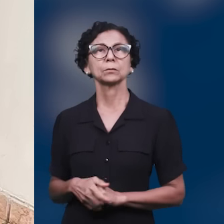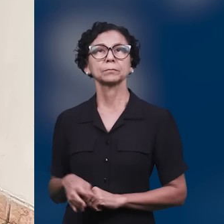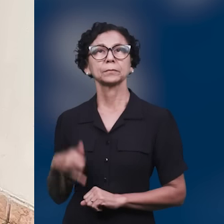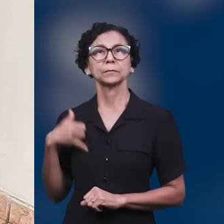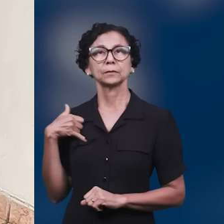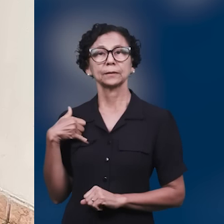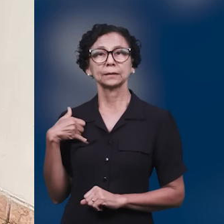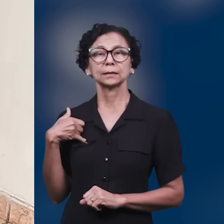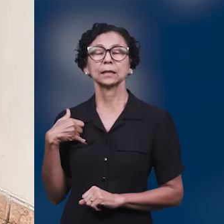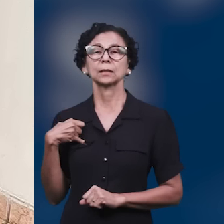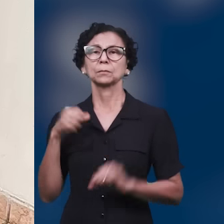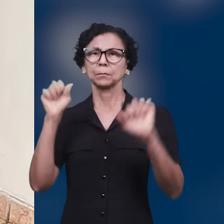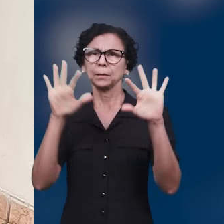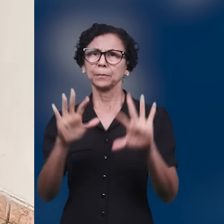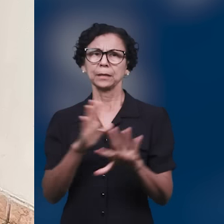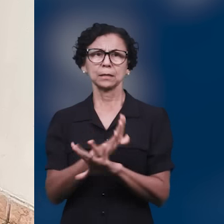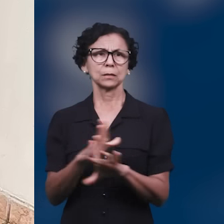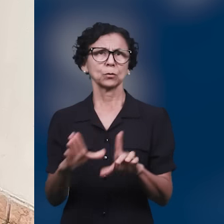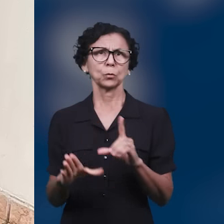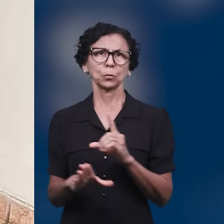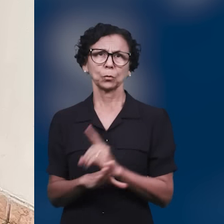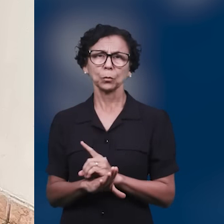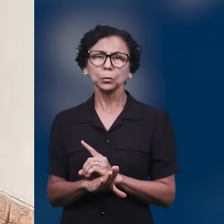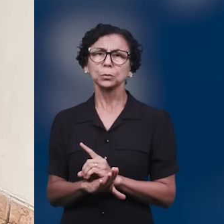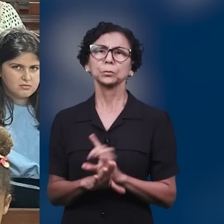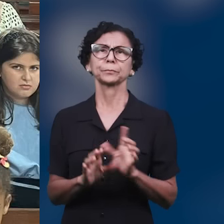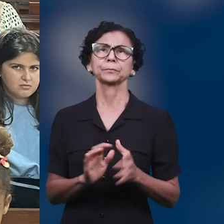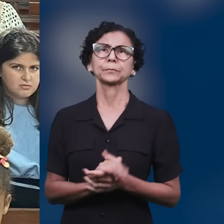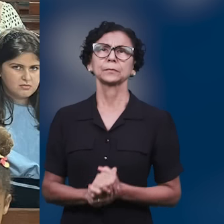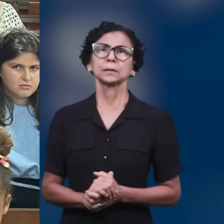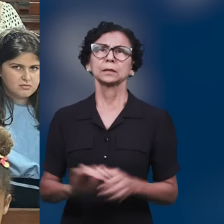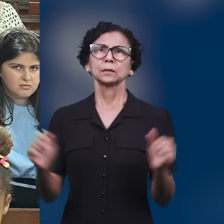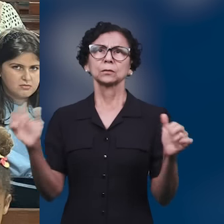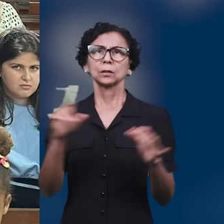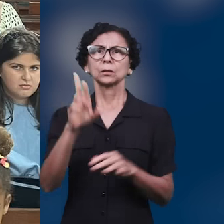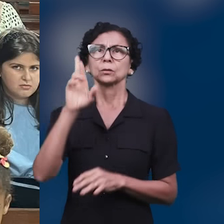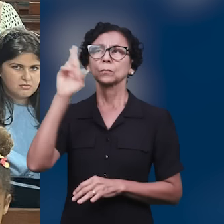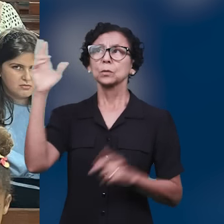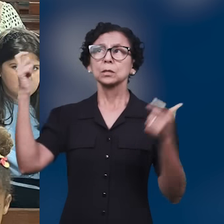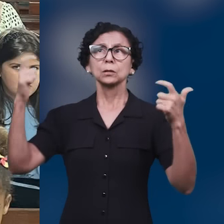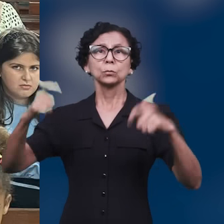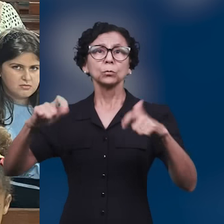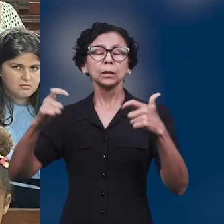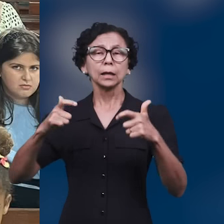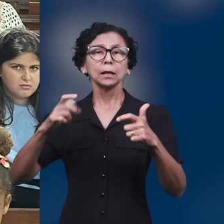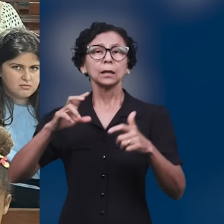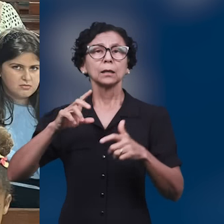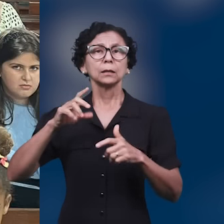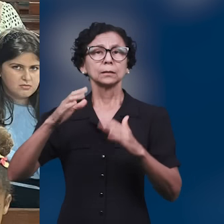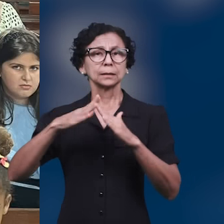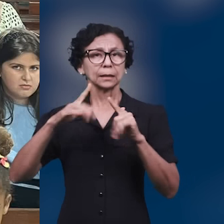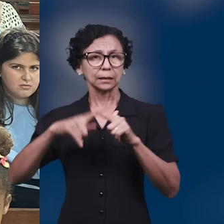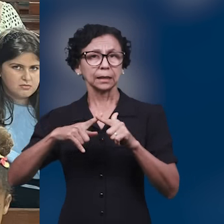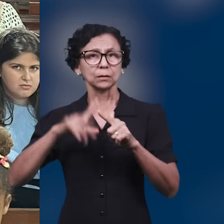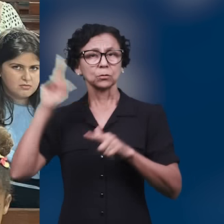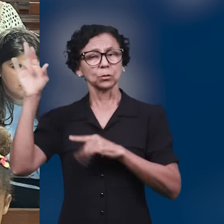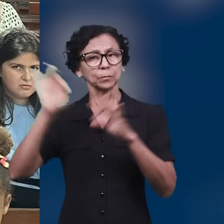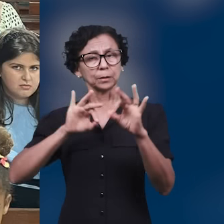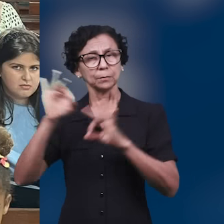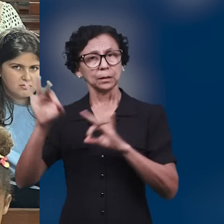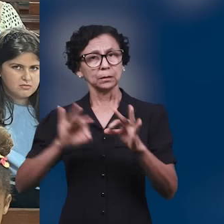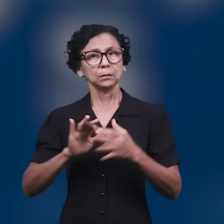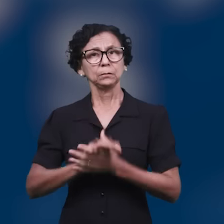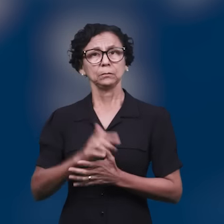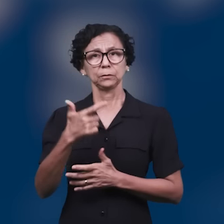participaram de um culto abençoado, onde puderam glorificar ao Senhor por este local que um dia o Senhor preparou, e que ao longo desses 28